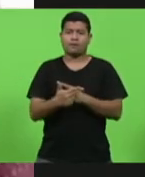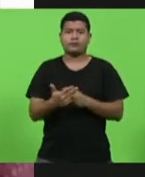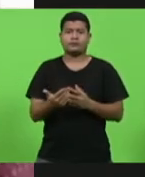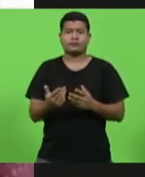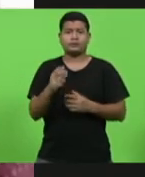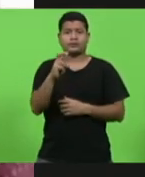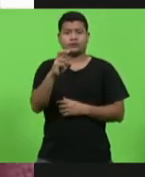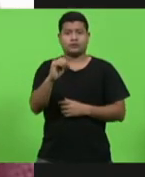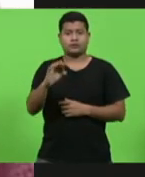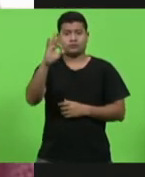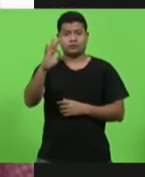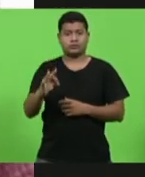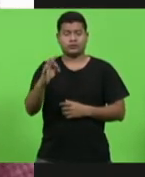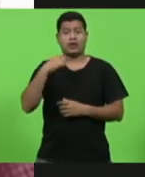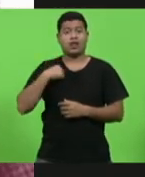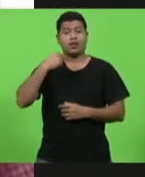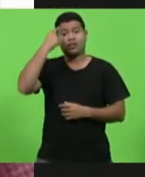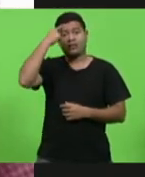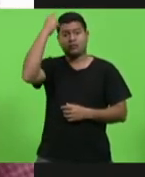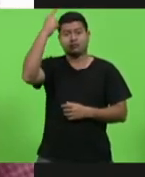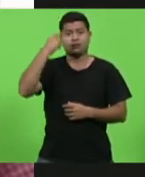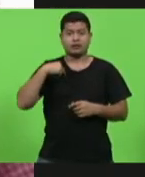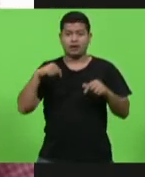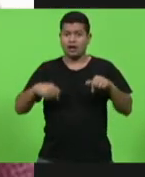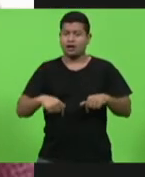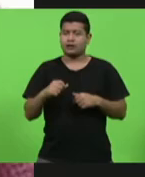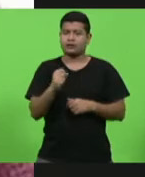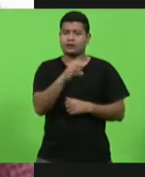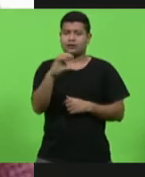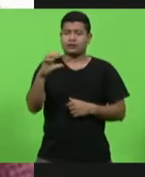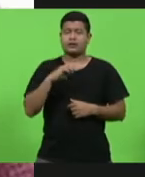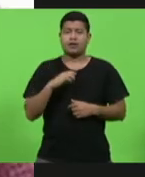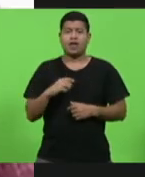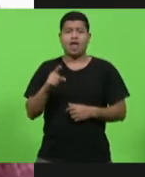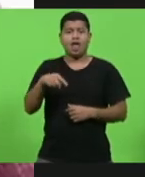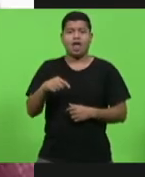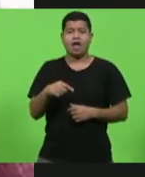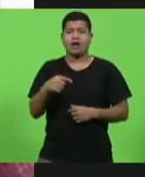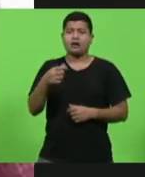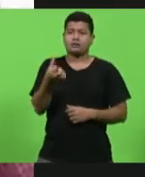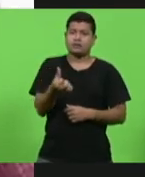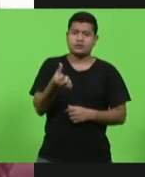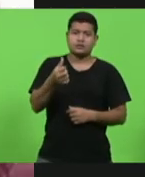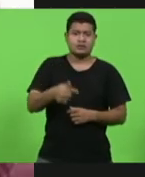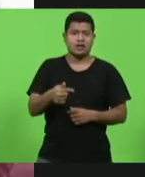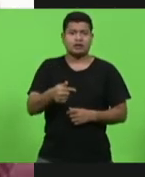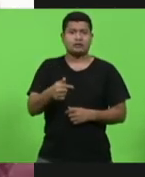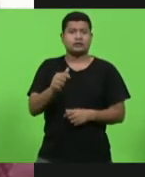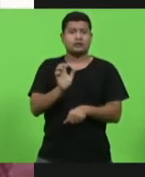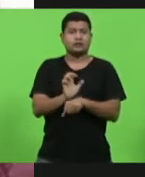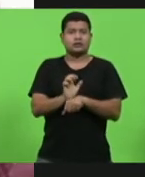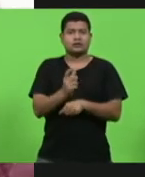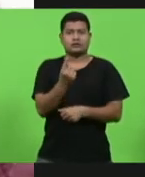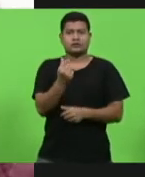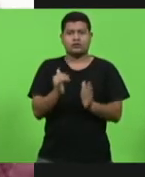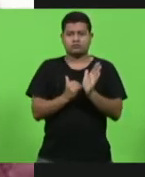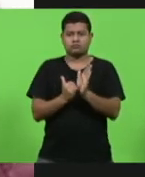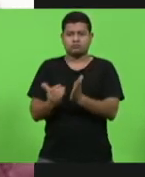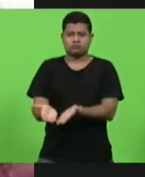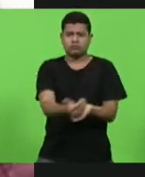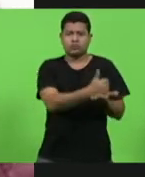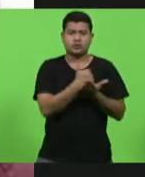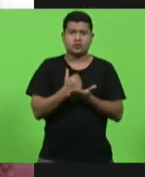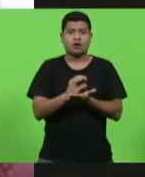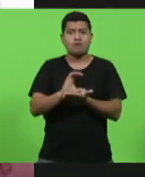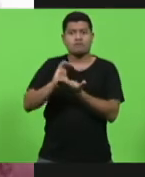Lembrando, Santa Catarina é praticamente o sexto, sétimo estado que mais manda atributos, recursos para